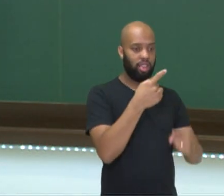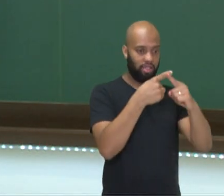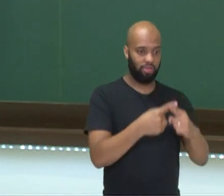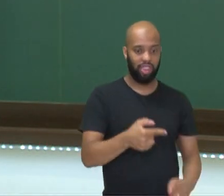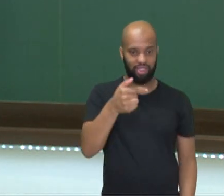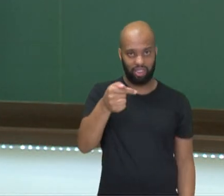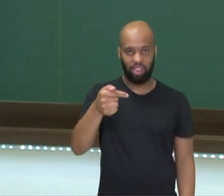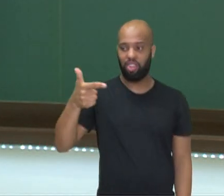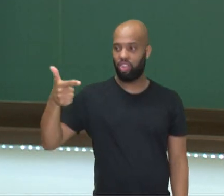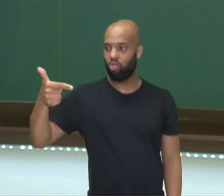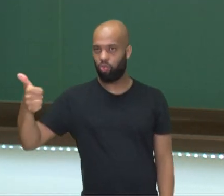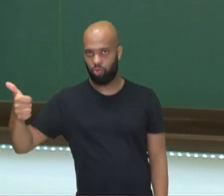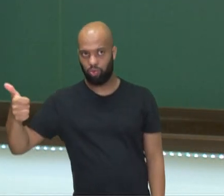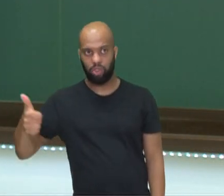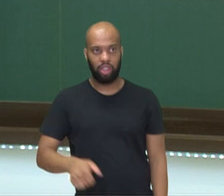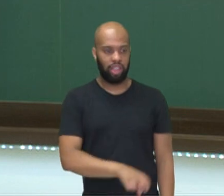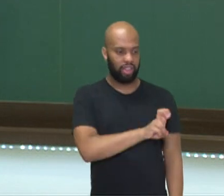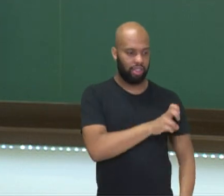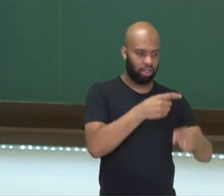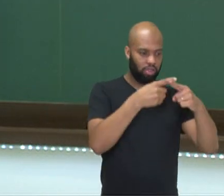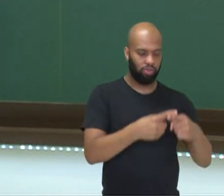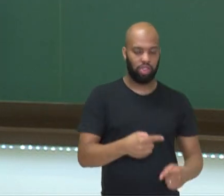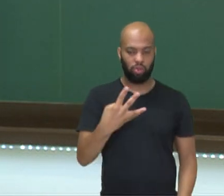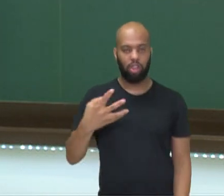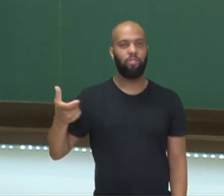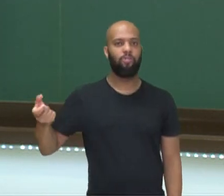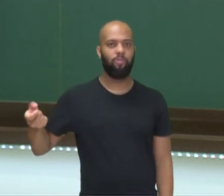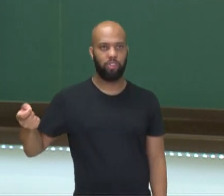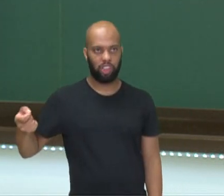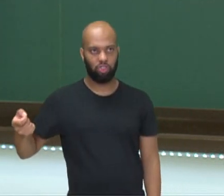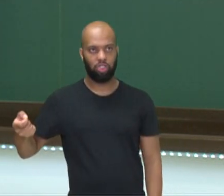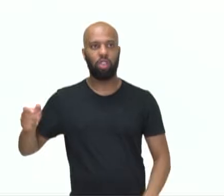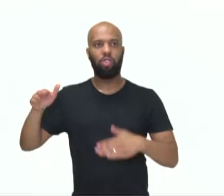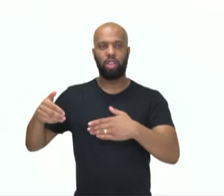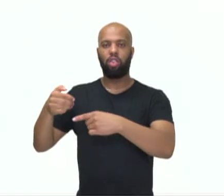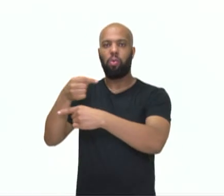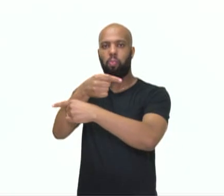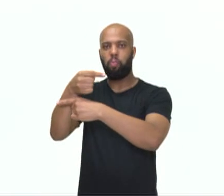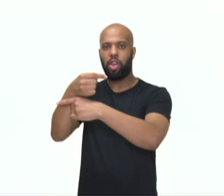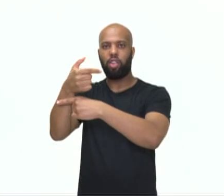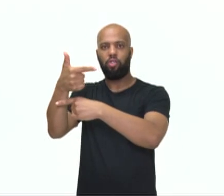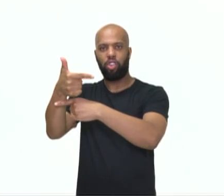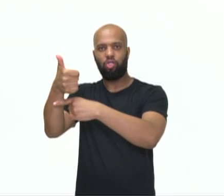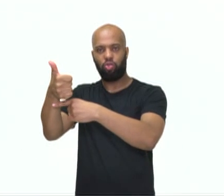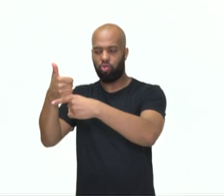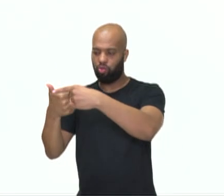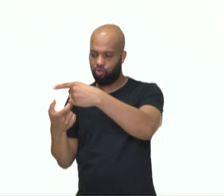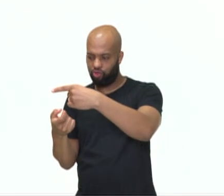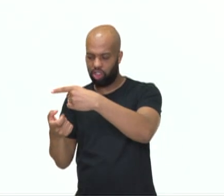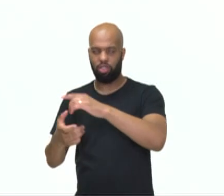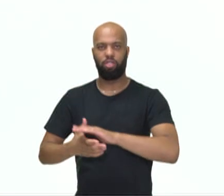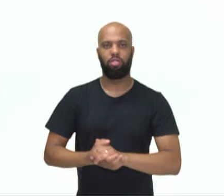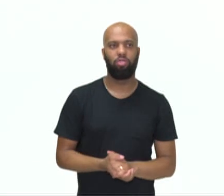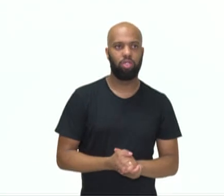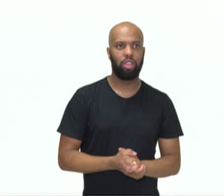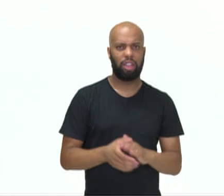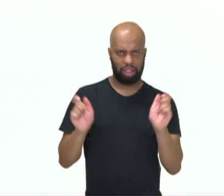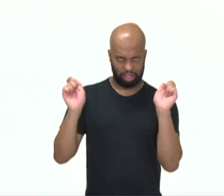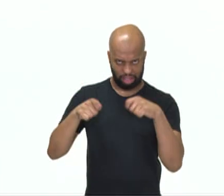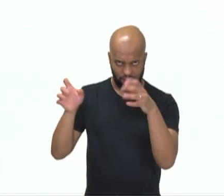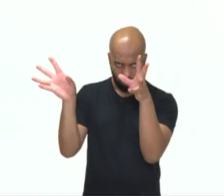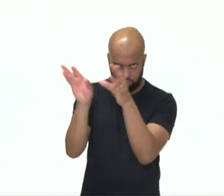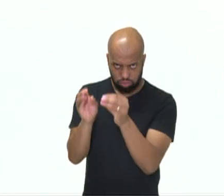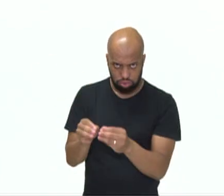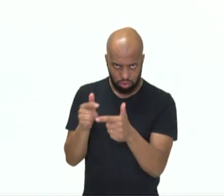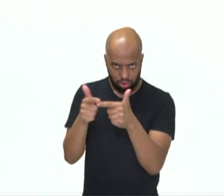e 5 vezes 4 é 20. Então, vai ficar menos 21, 20 avos. Se der para simplificar,